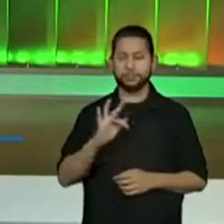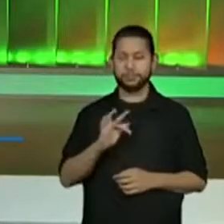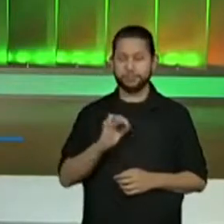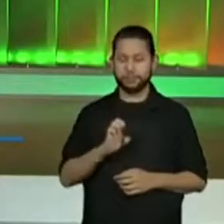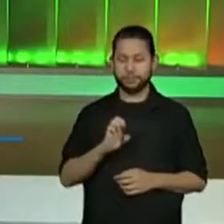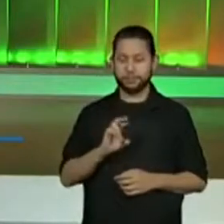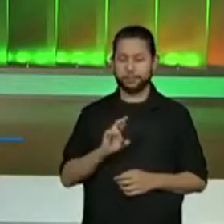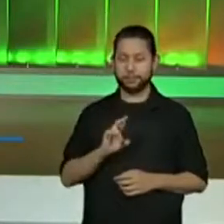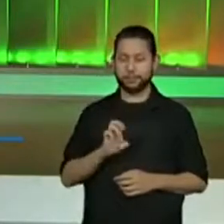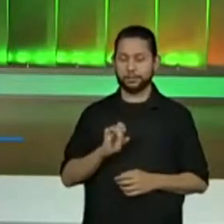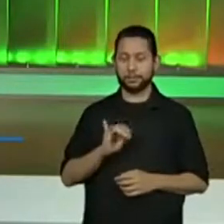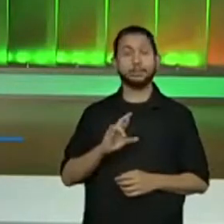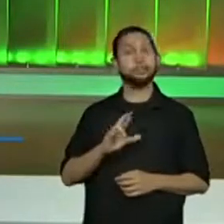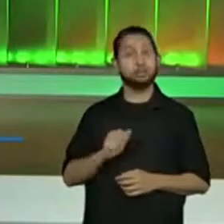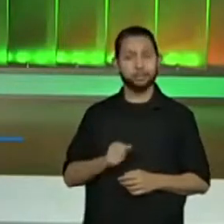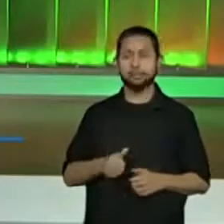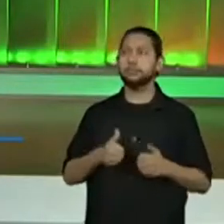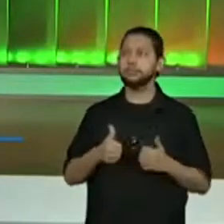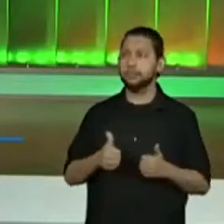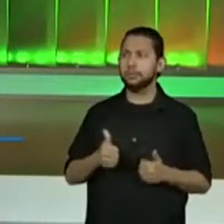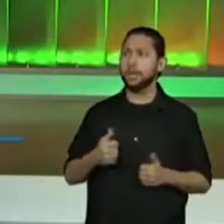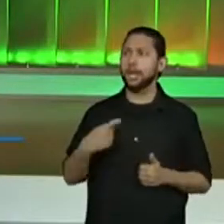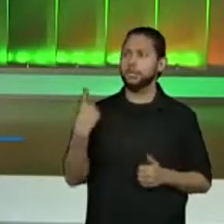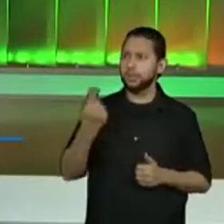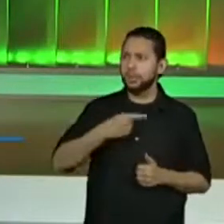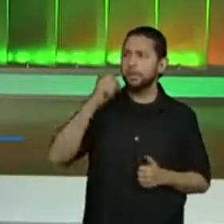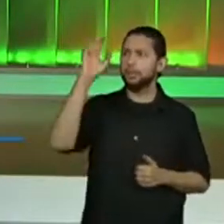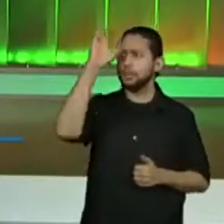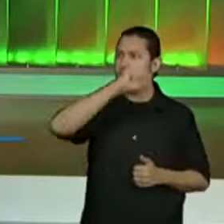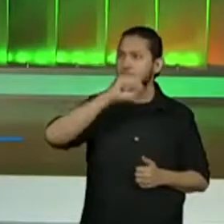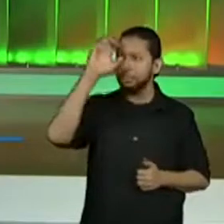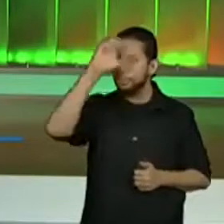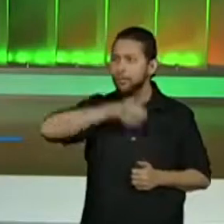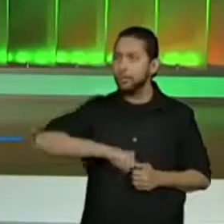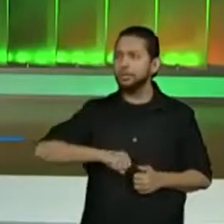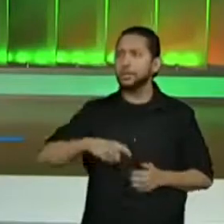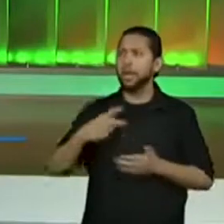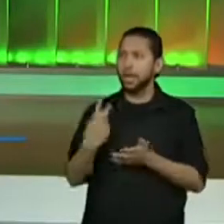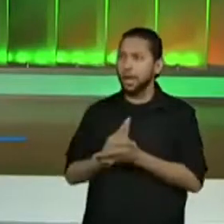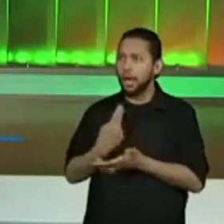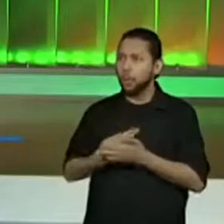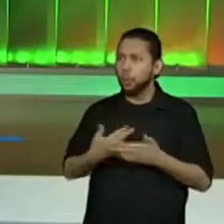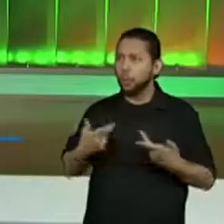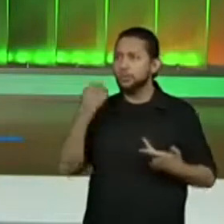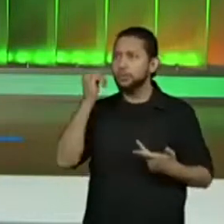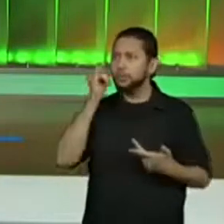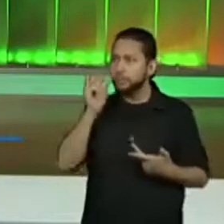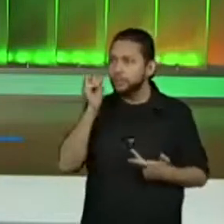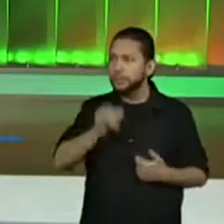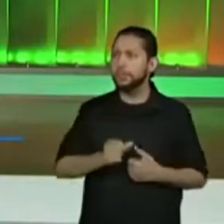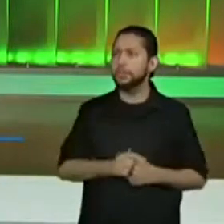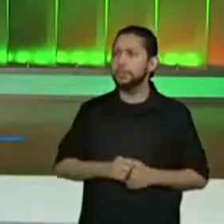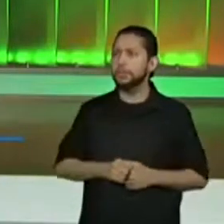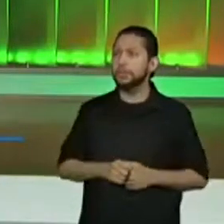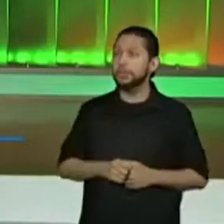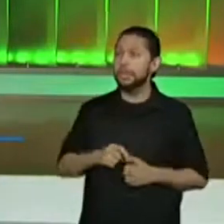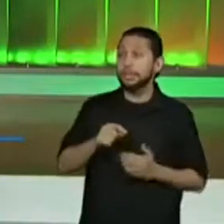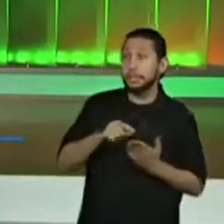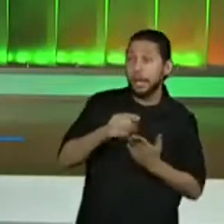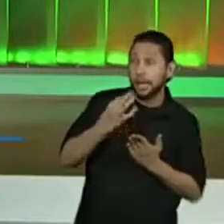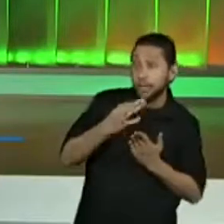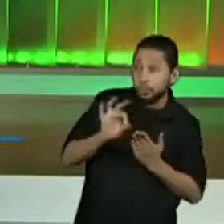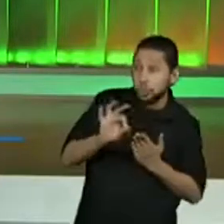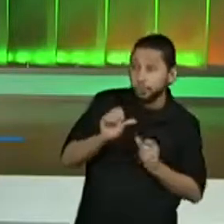aprendemos, aprendemos a evitar erros. Aprendemos a corrigir possíveis